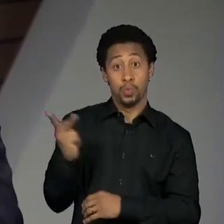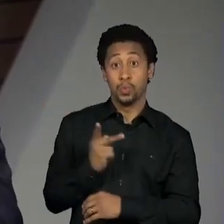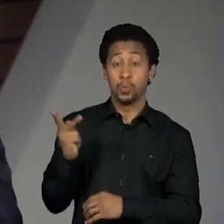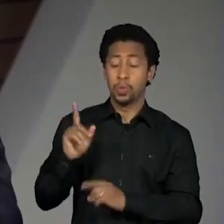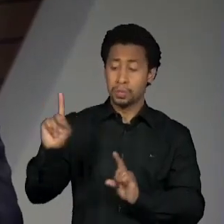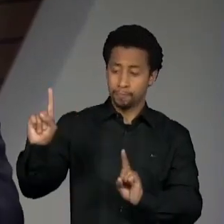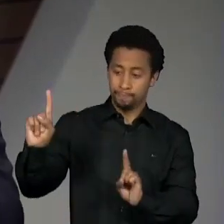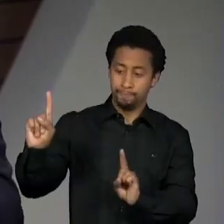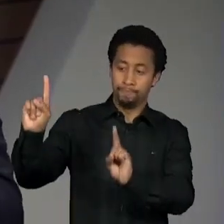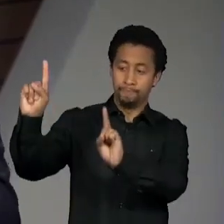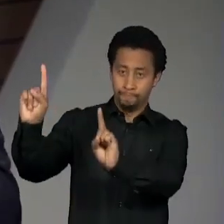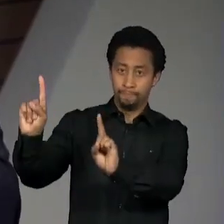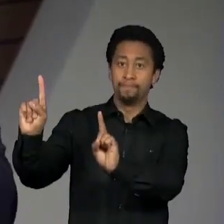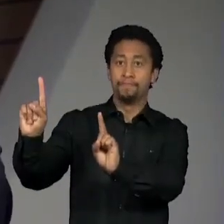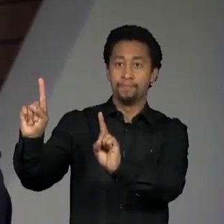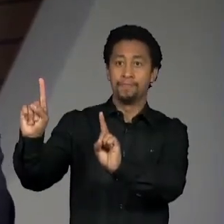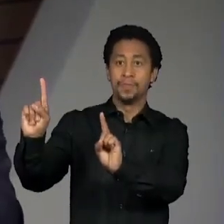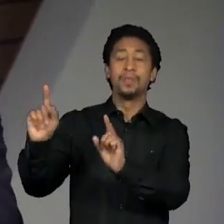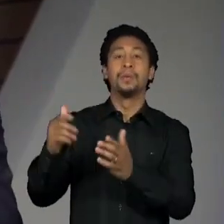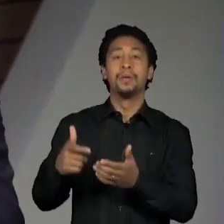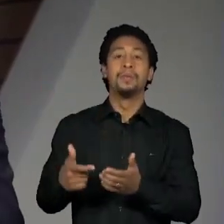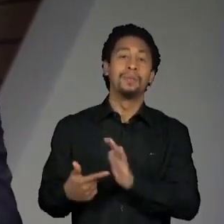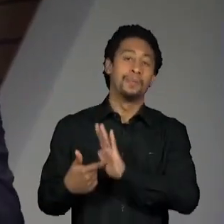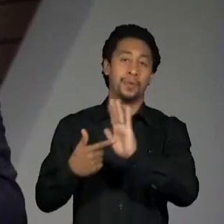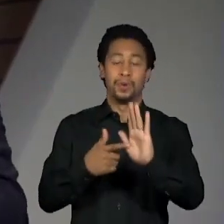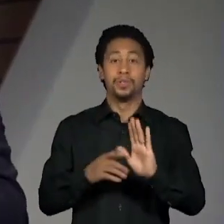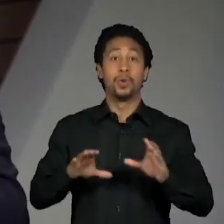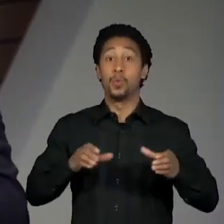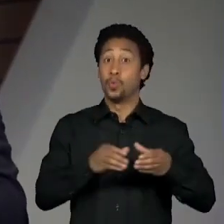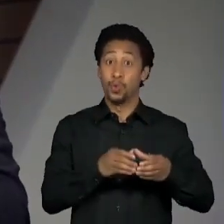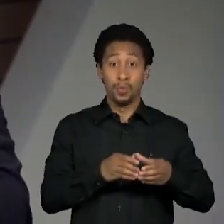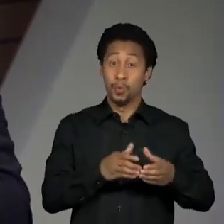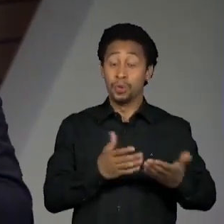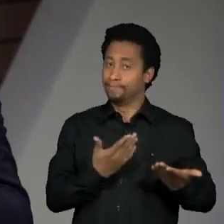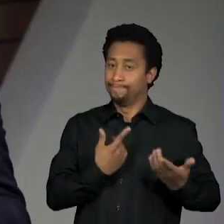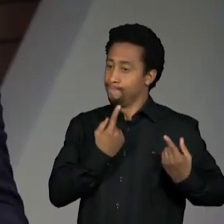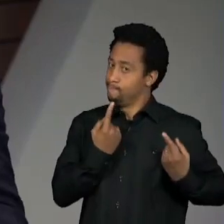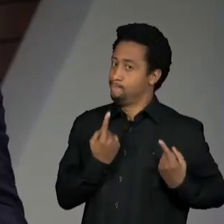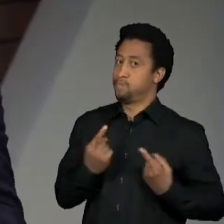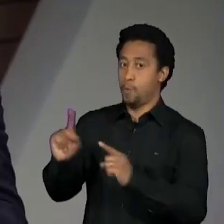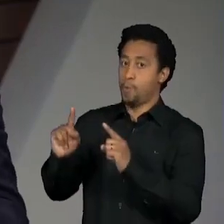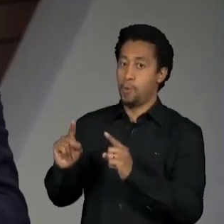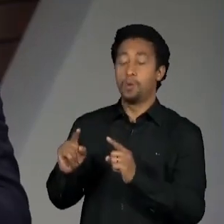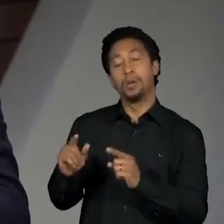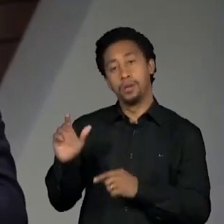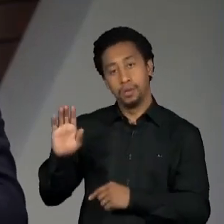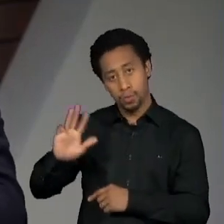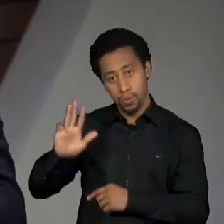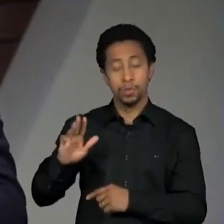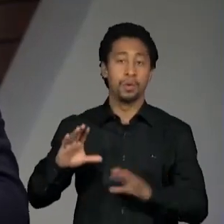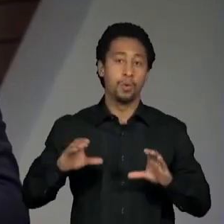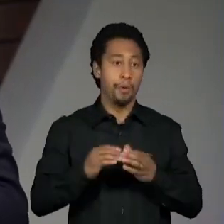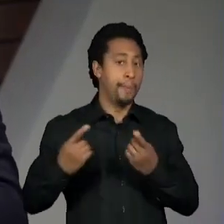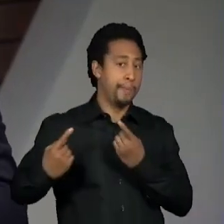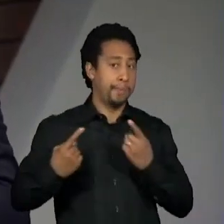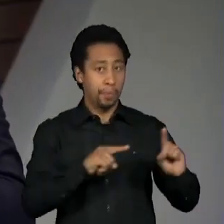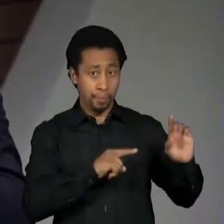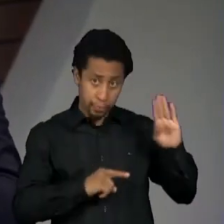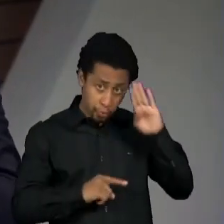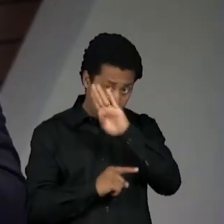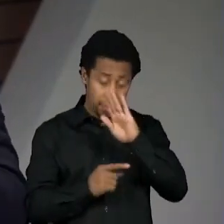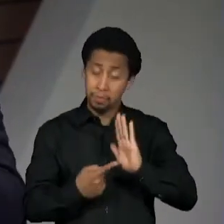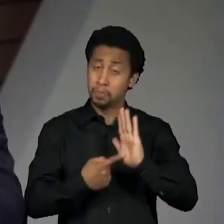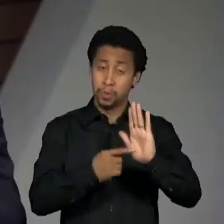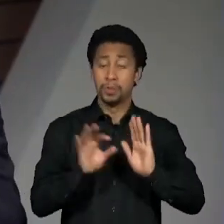encostados na rejeição que eles têm nesta mesma pesquisa. Isso ajuda a entender a sua segunda pergunta, que é,